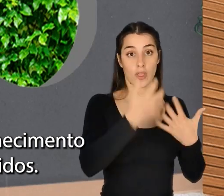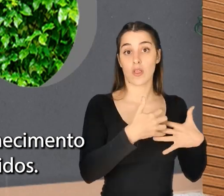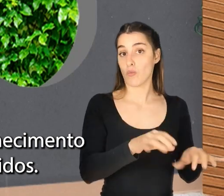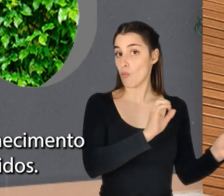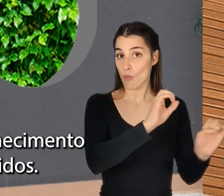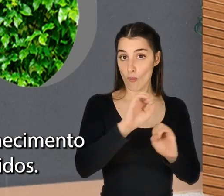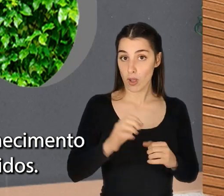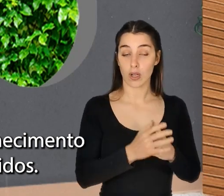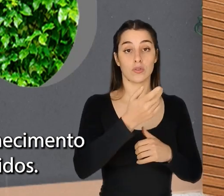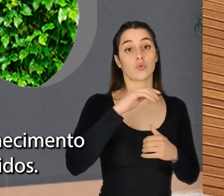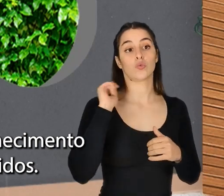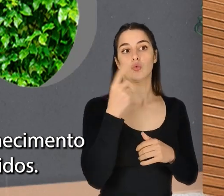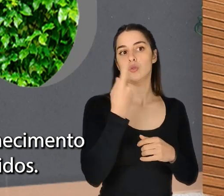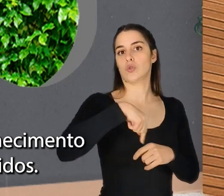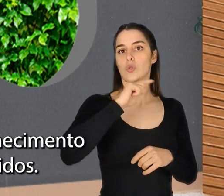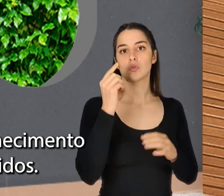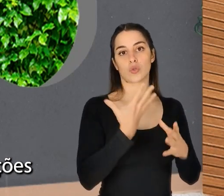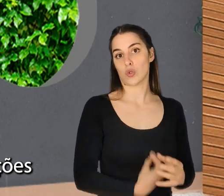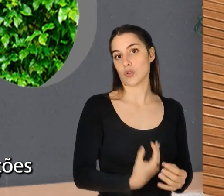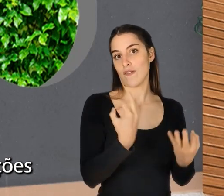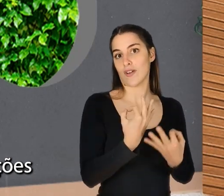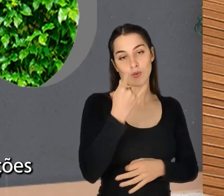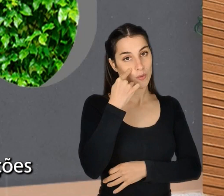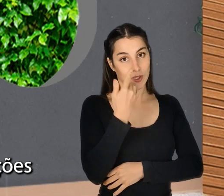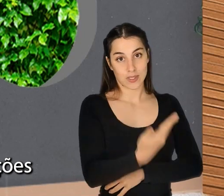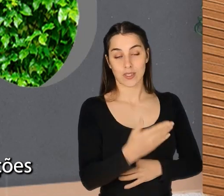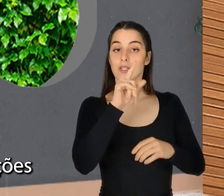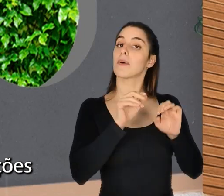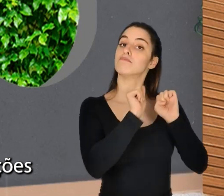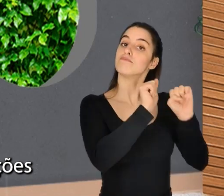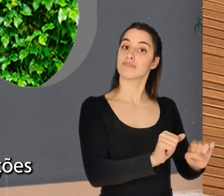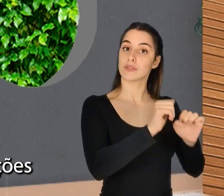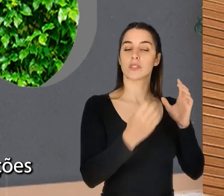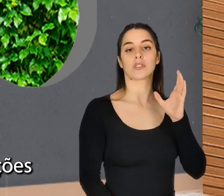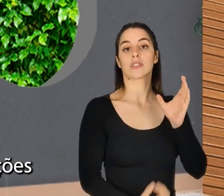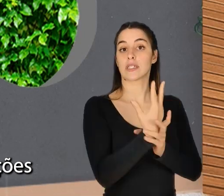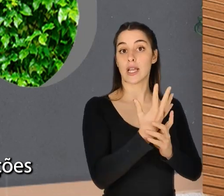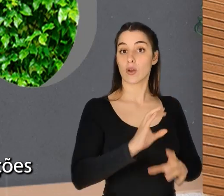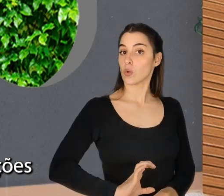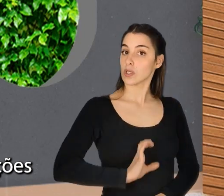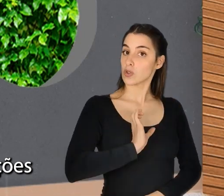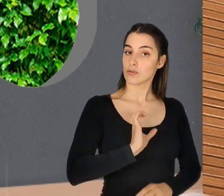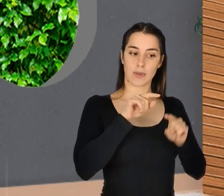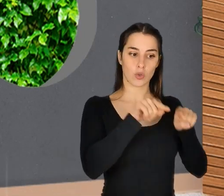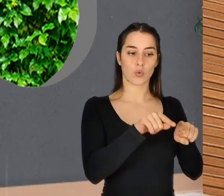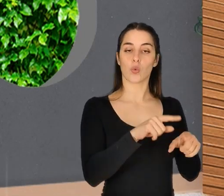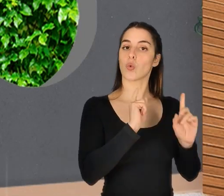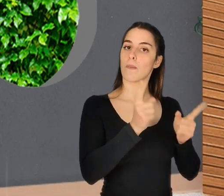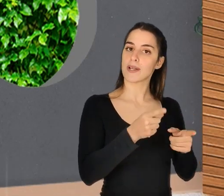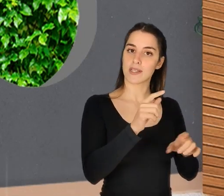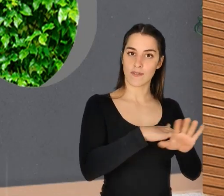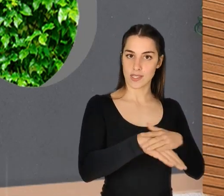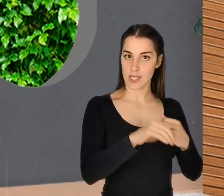reconhecimento e todos nós gostamos de ser reconhecidos. E depois o sentimento de pertença. Ou seja, criar-te as condições para que tu, ao